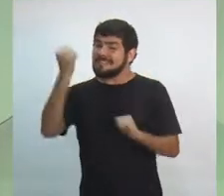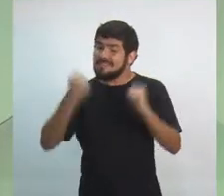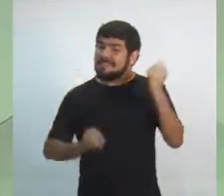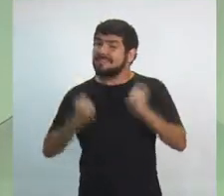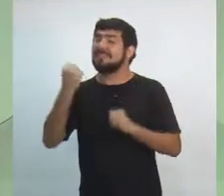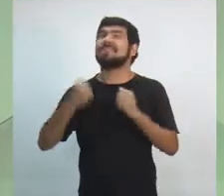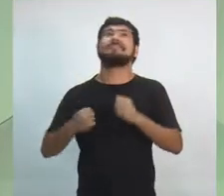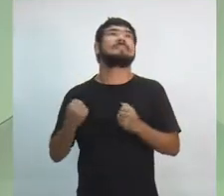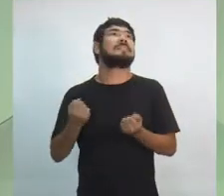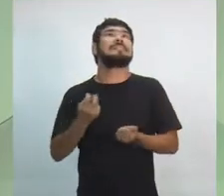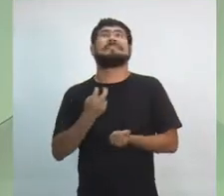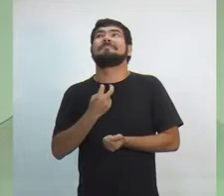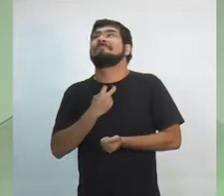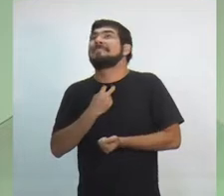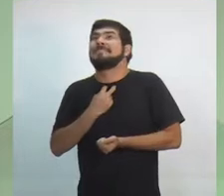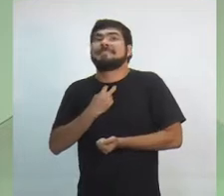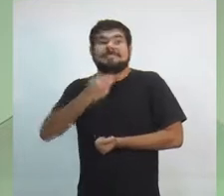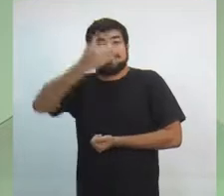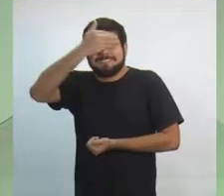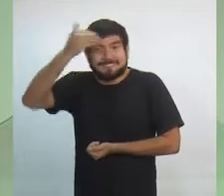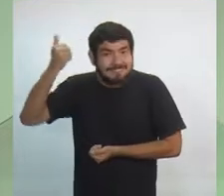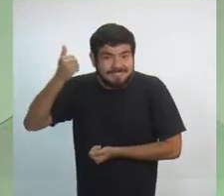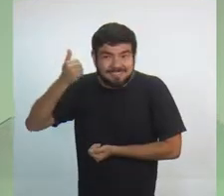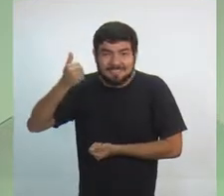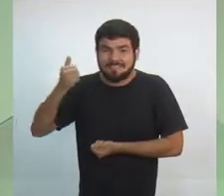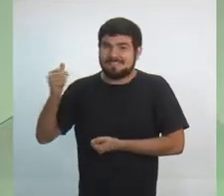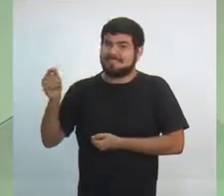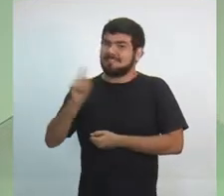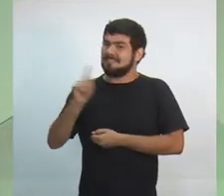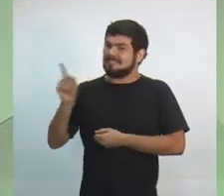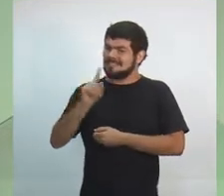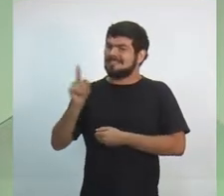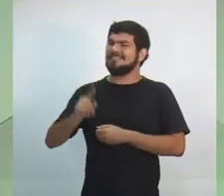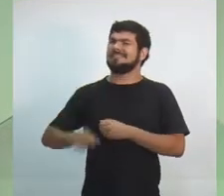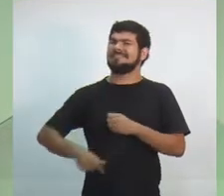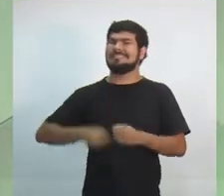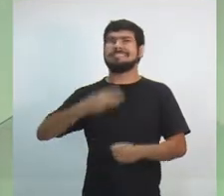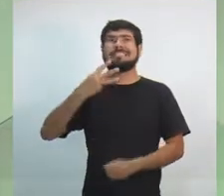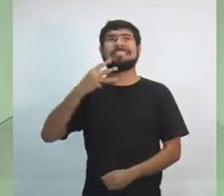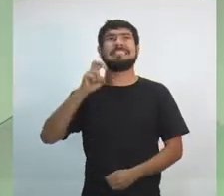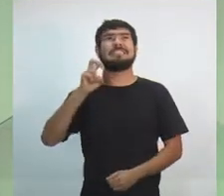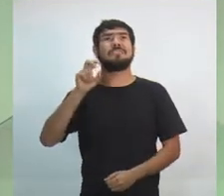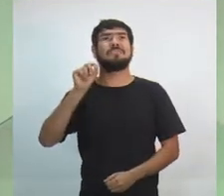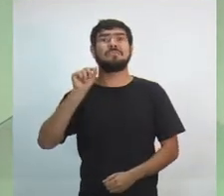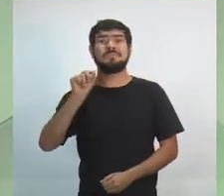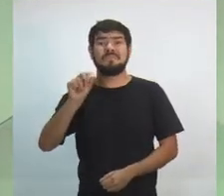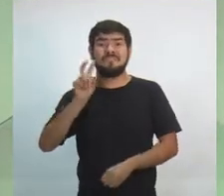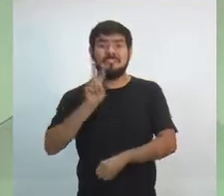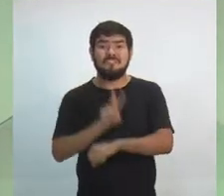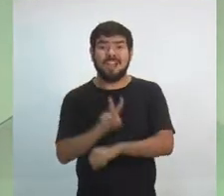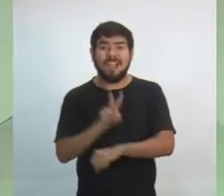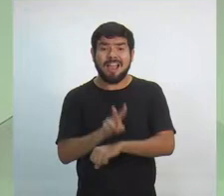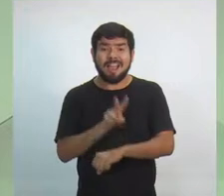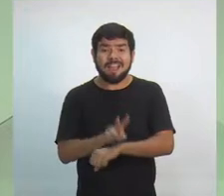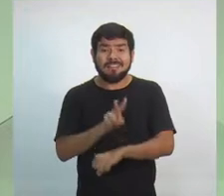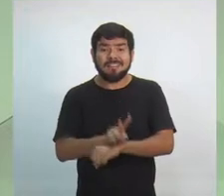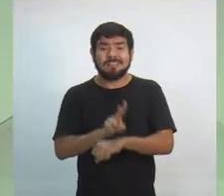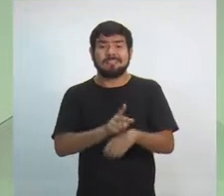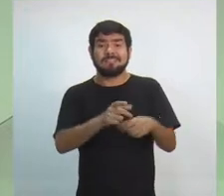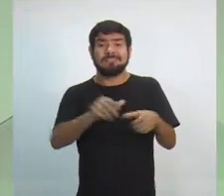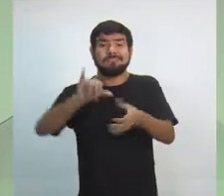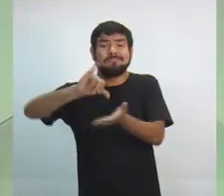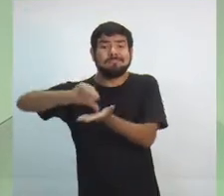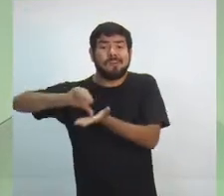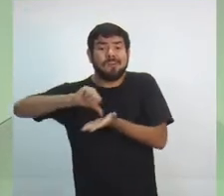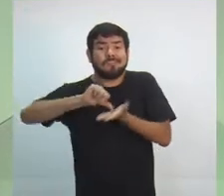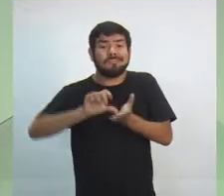mencionada nesse embate de geração de emprego e renda. Pelo menos 35 mil vagas, 35 mil postos de emprego